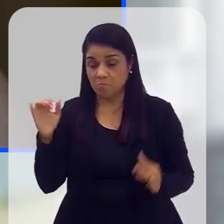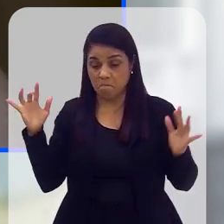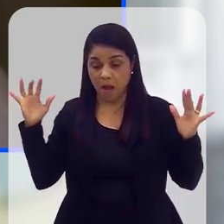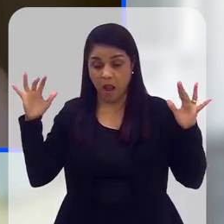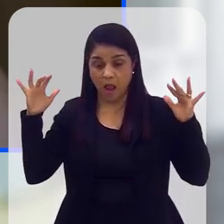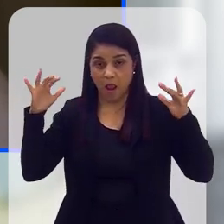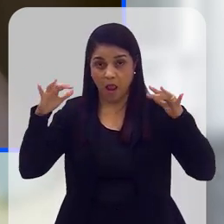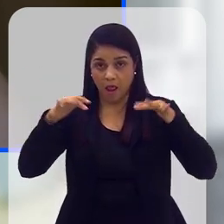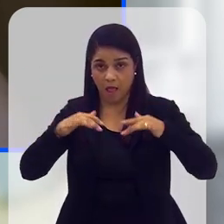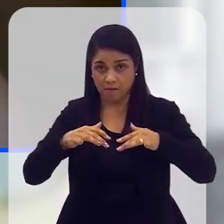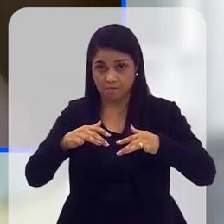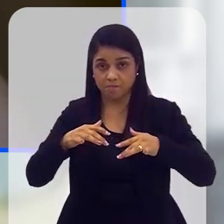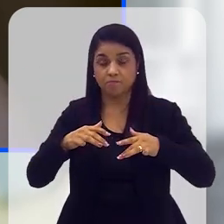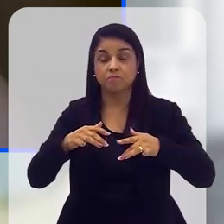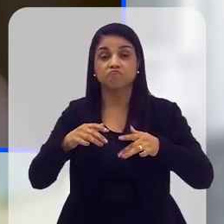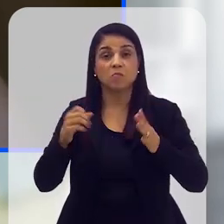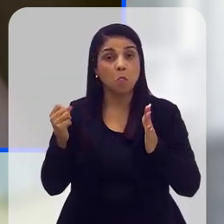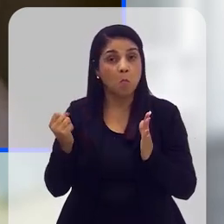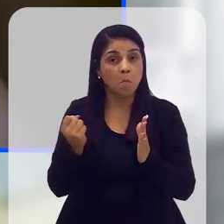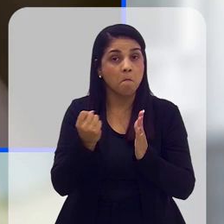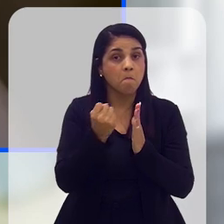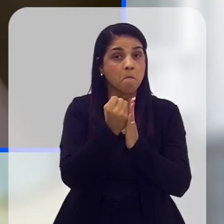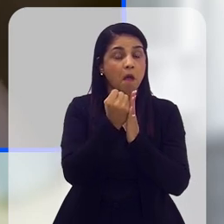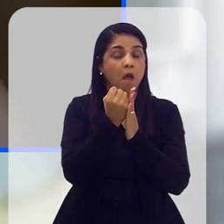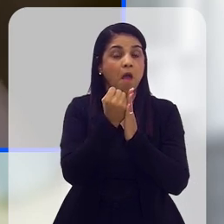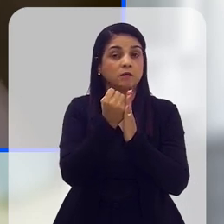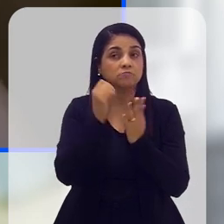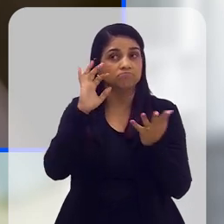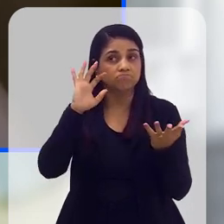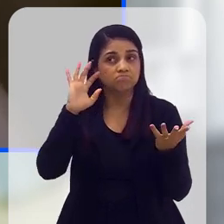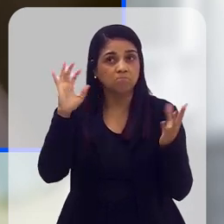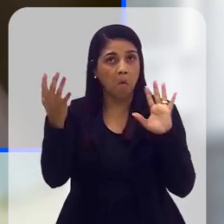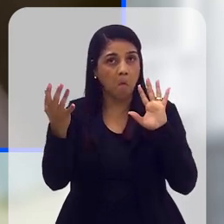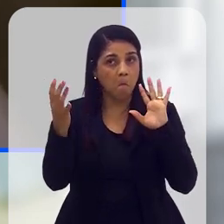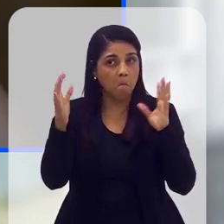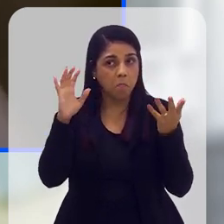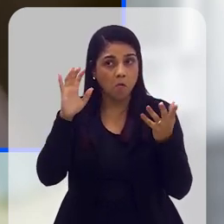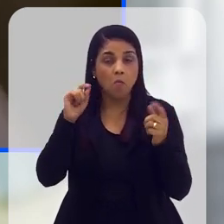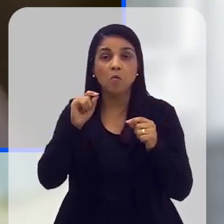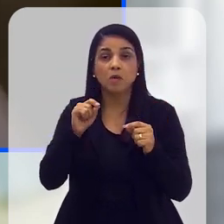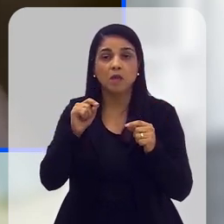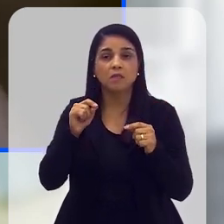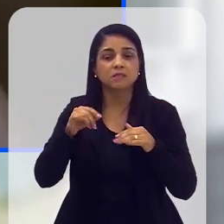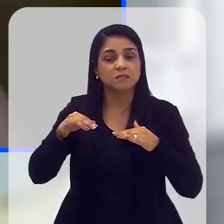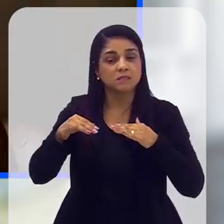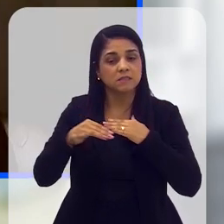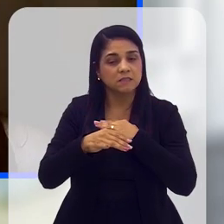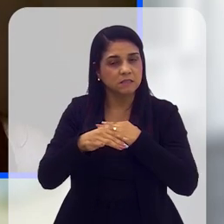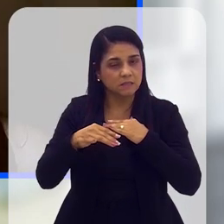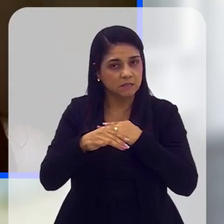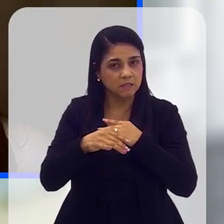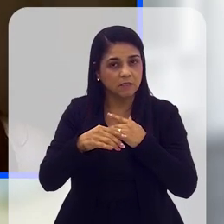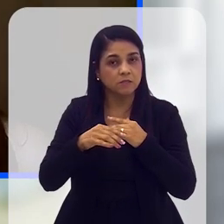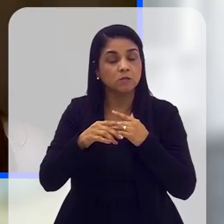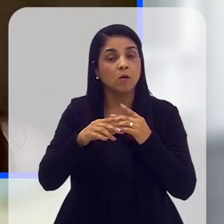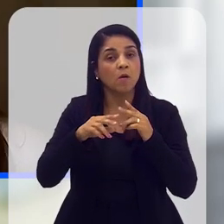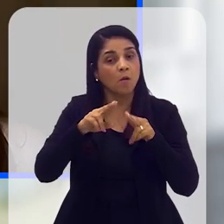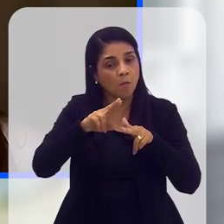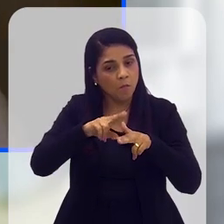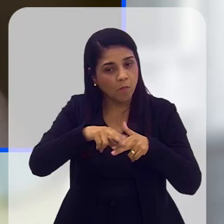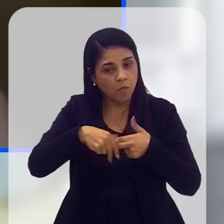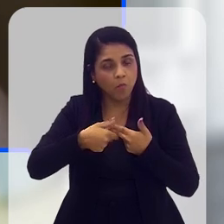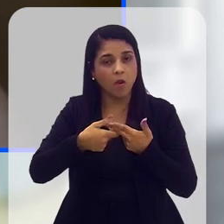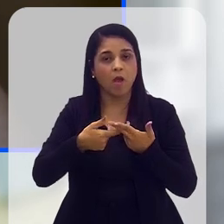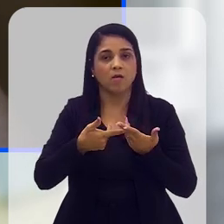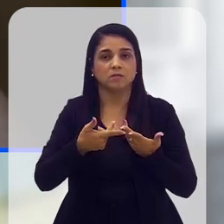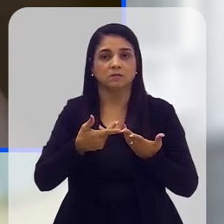e talvez um dos principais impactos dessa mudança climática seja justamente nessas metrópoles até por